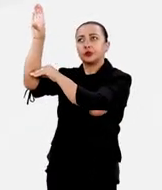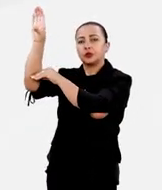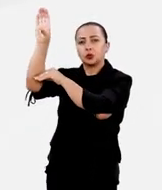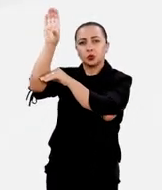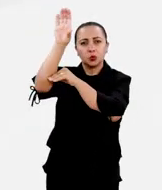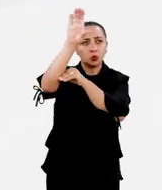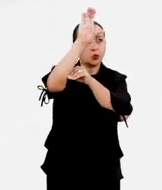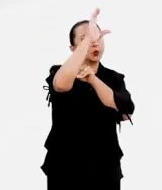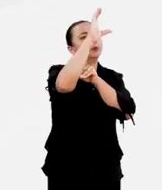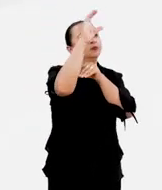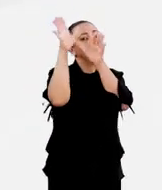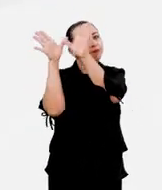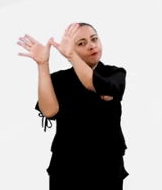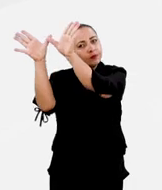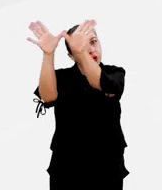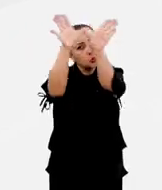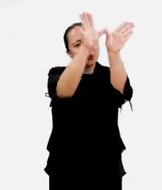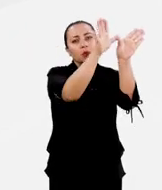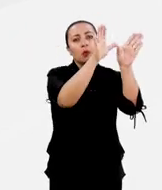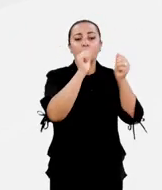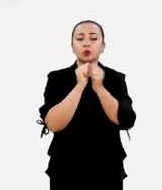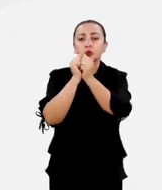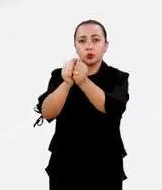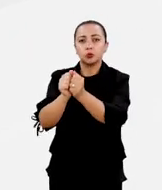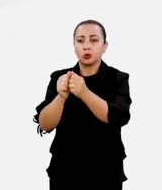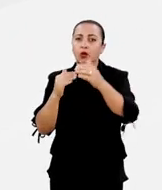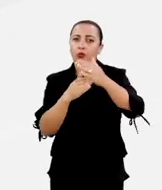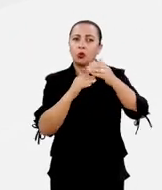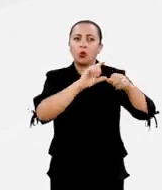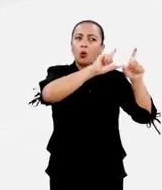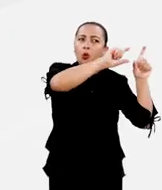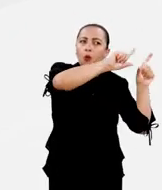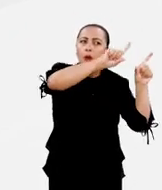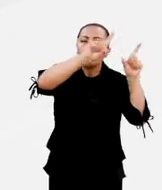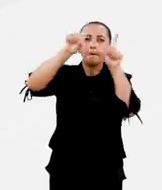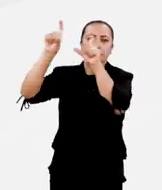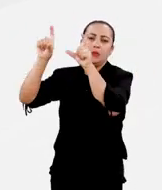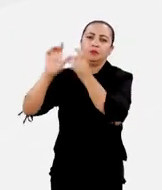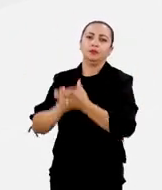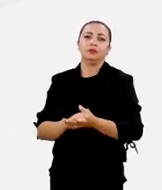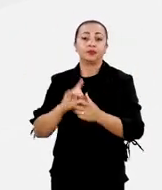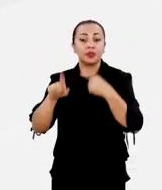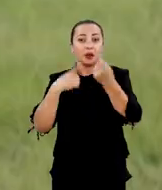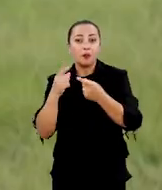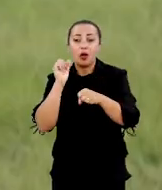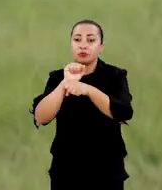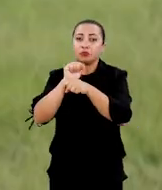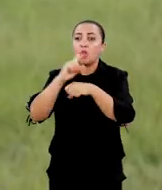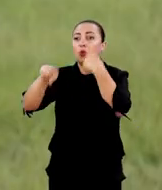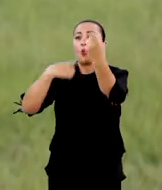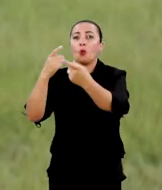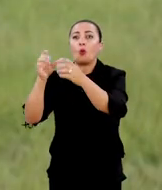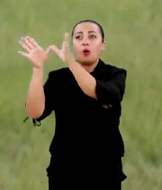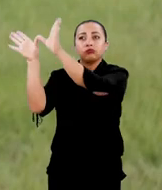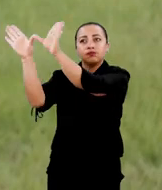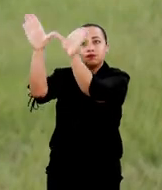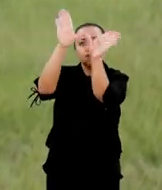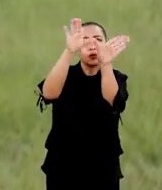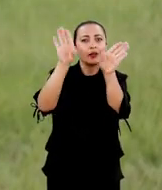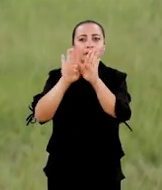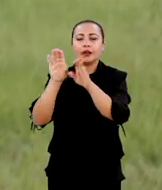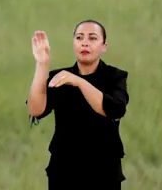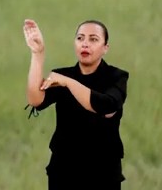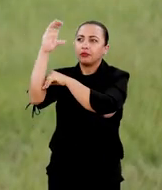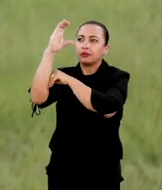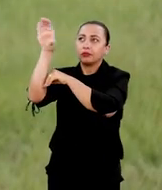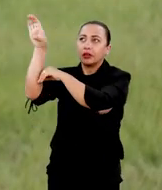mais ou menos no horizonte, e ele faz o rastreamento, ele acompanha o satélite ao longo do percurso dele. Aí, depois, espera o próximo satélite,